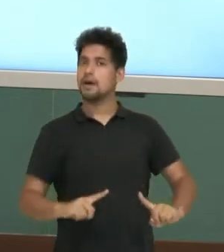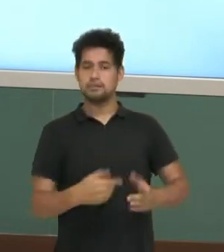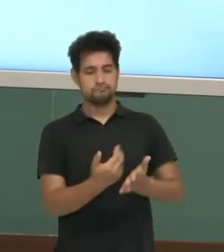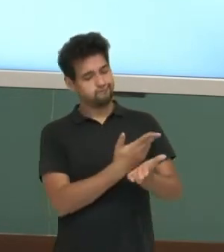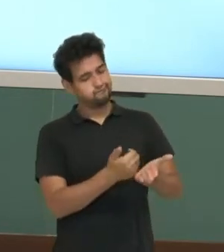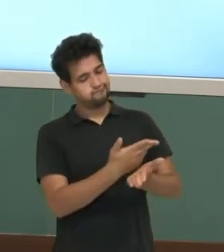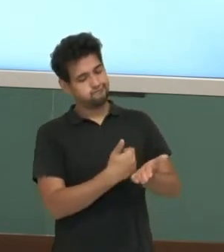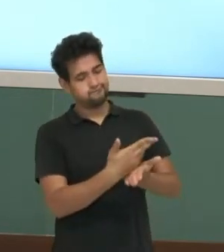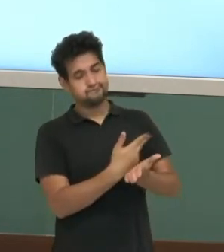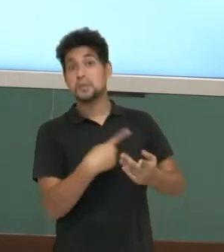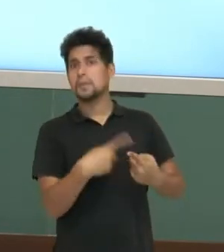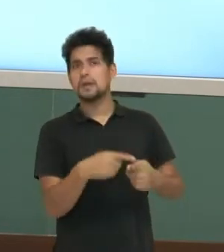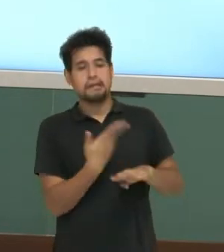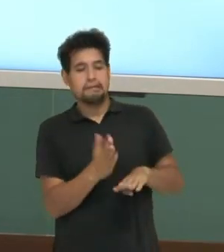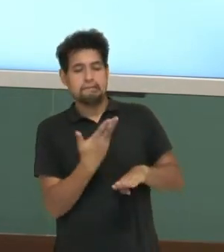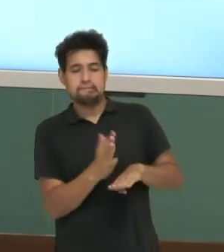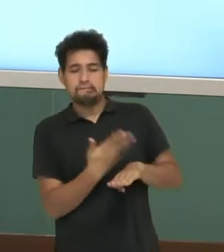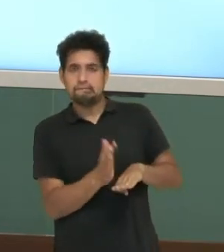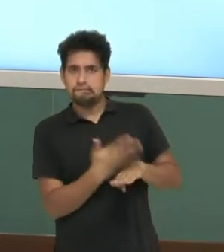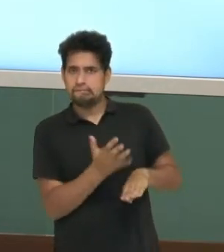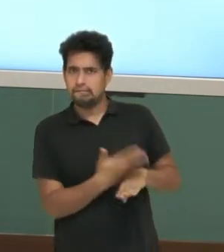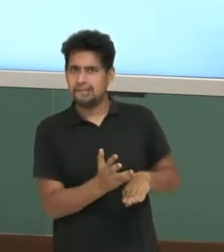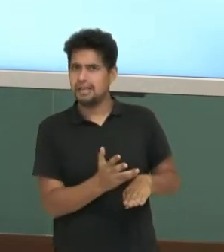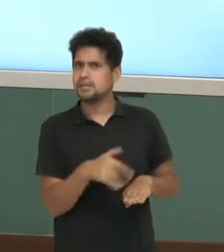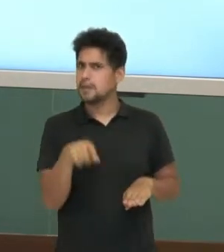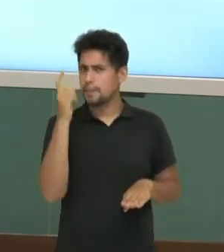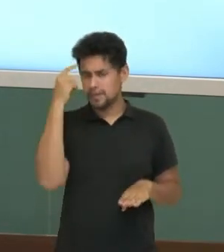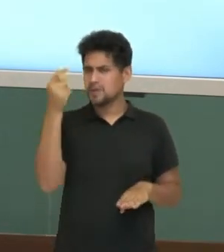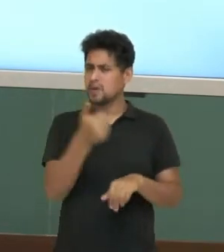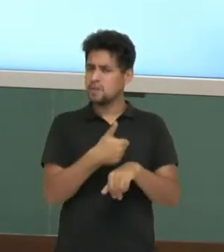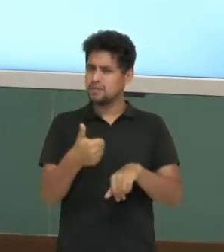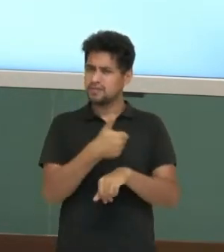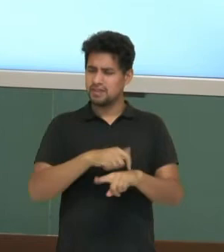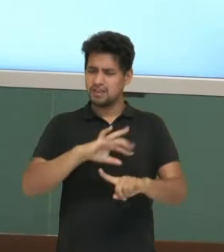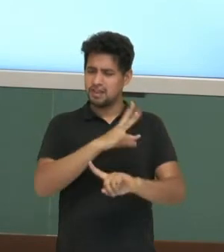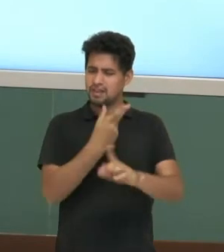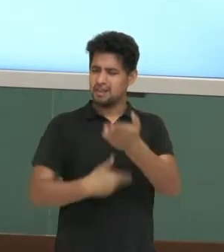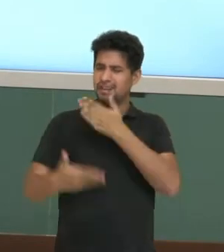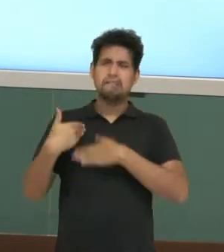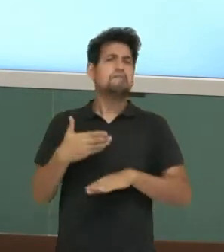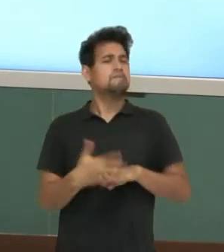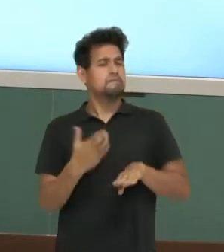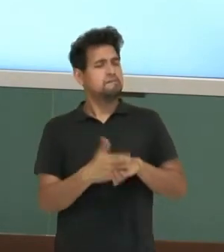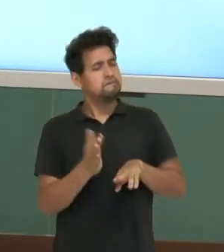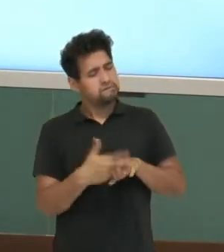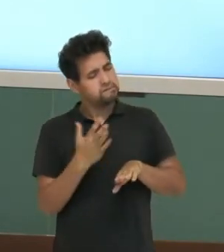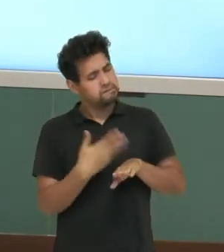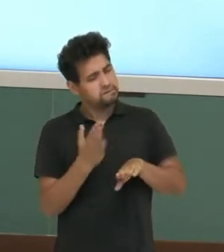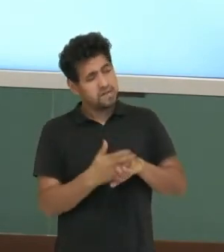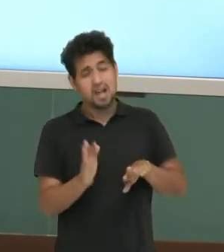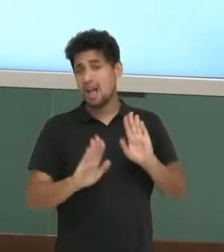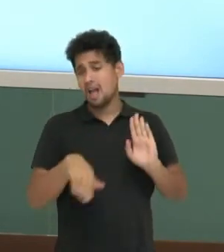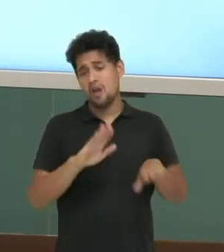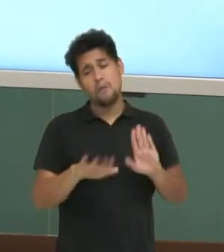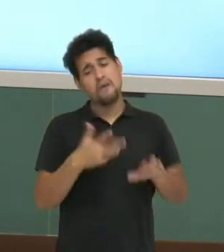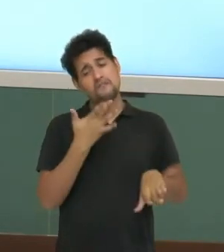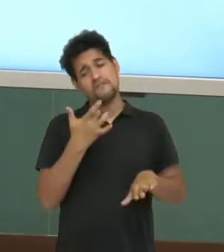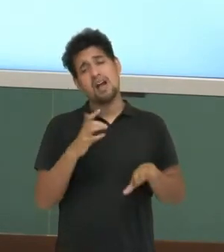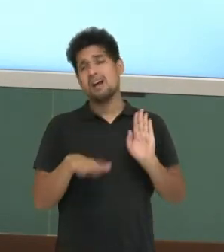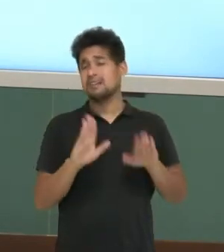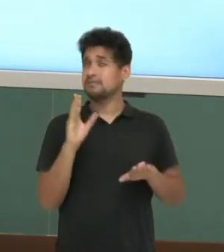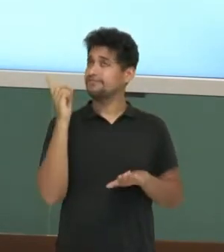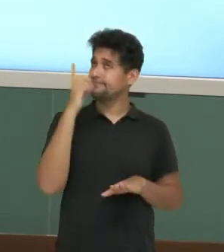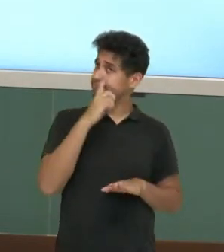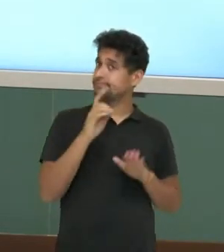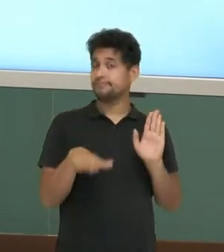porque treinou. Você acha que os grandes artistas do passado também não treinaram muito para chegar onde chegaram? Uns tem mais facilidades, outros